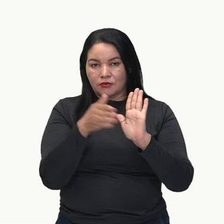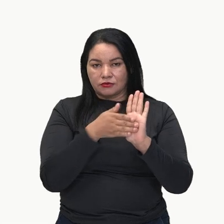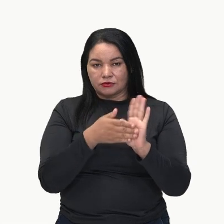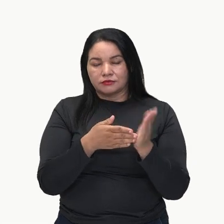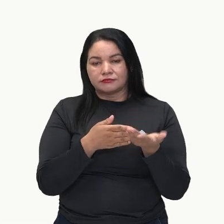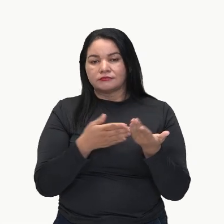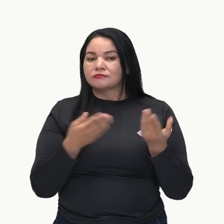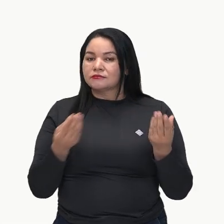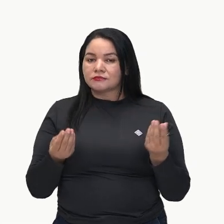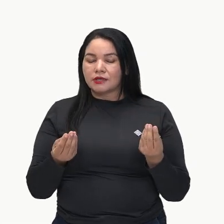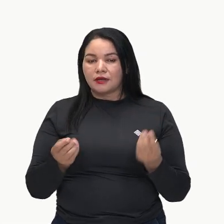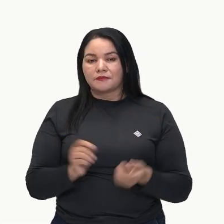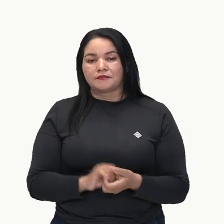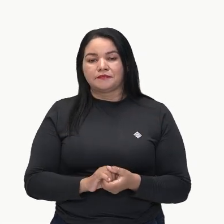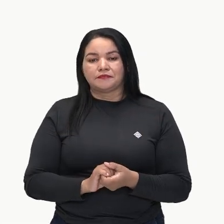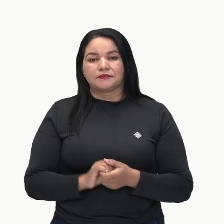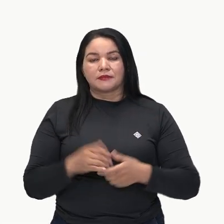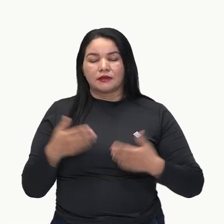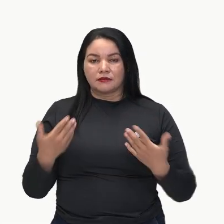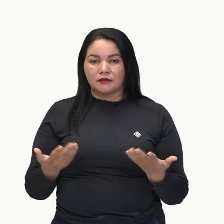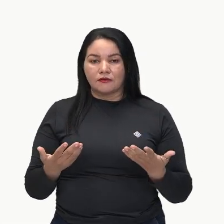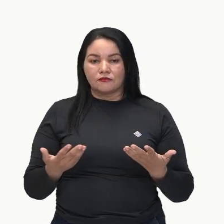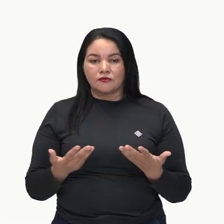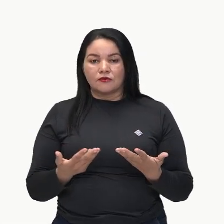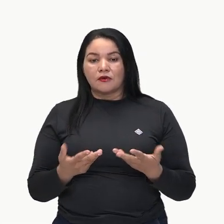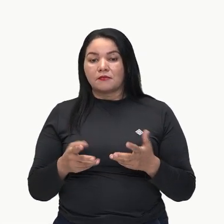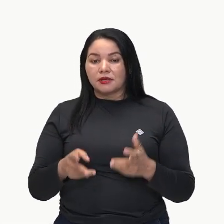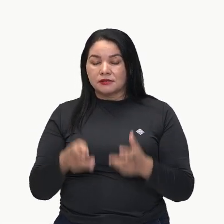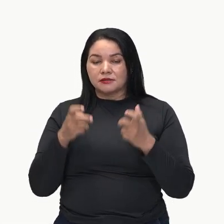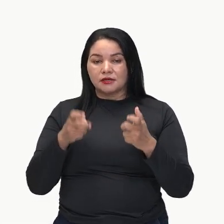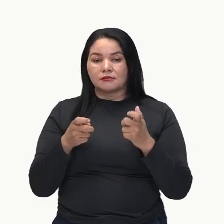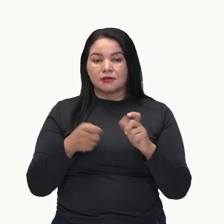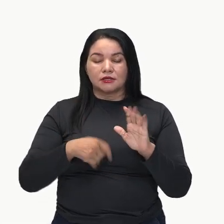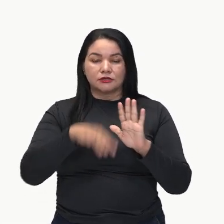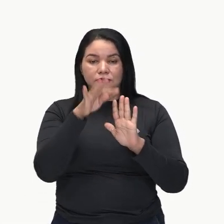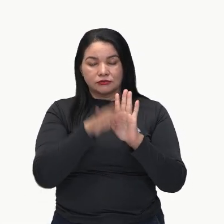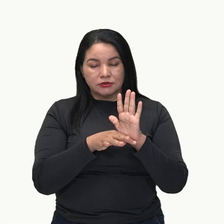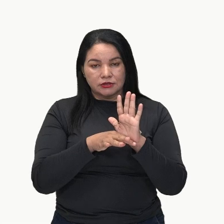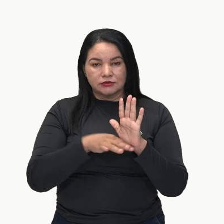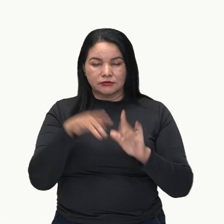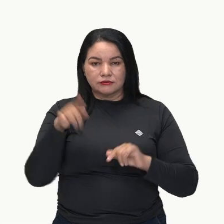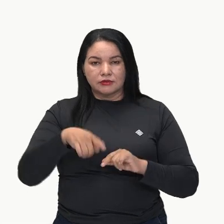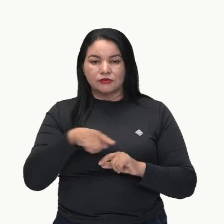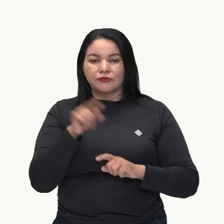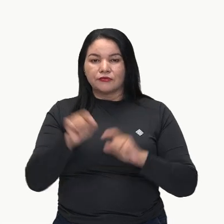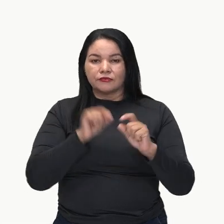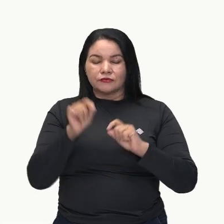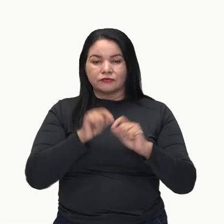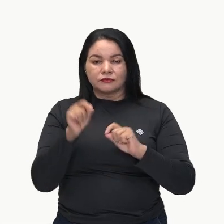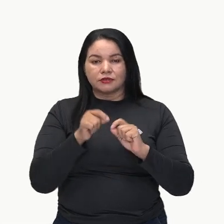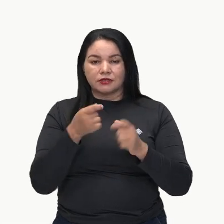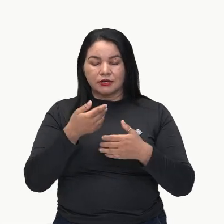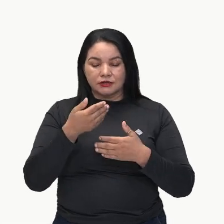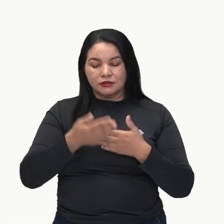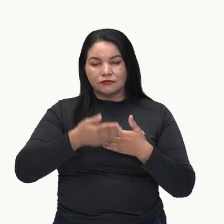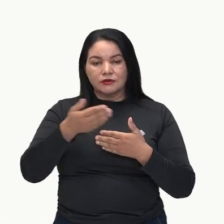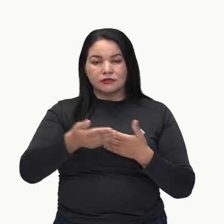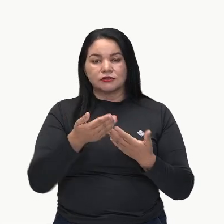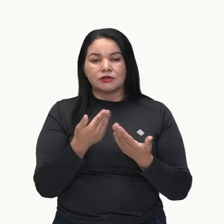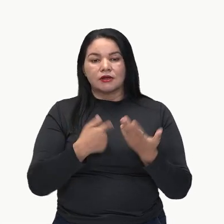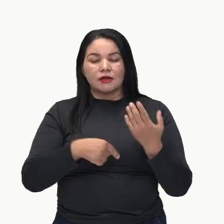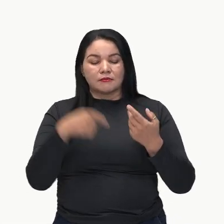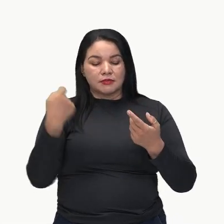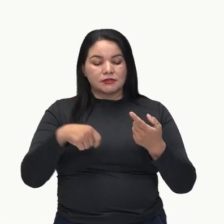Então, observem, gente, que esse texto aí é exatamente, essa sequência é exatamente o que deve